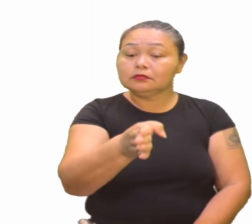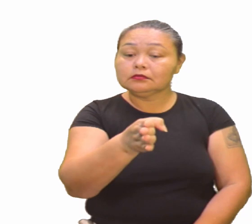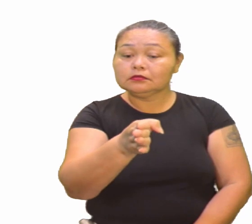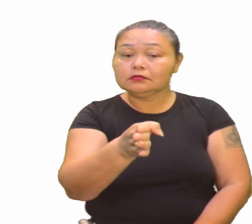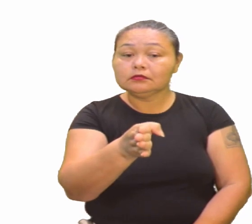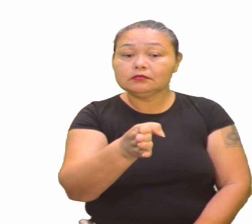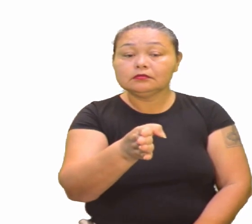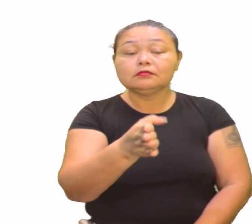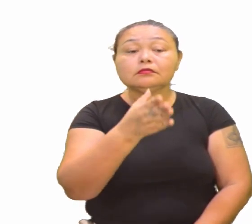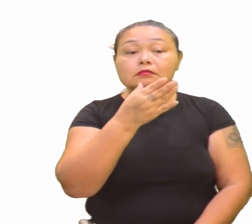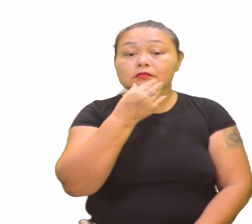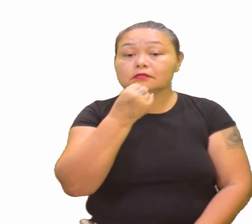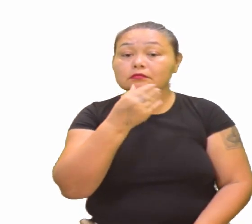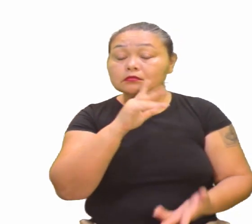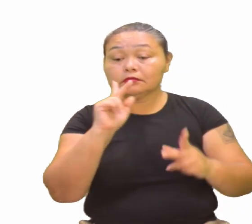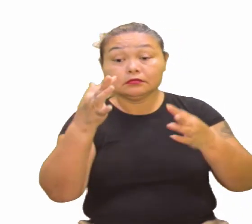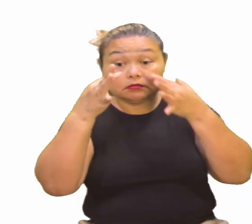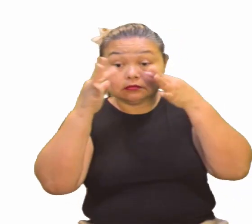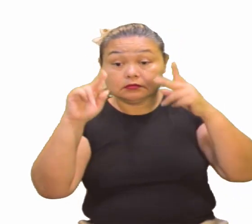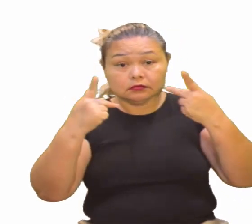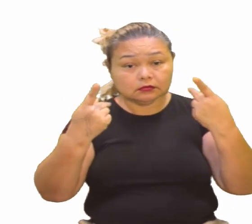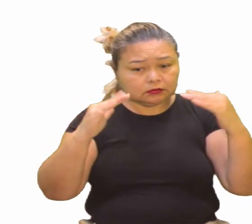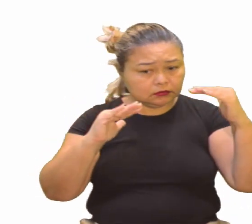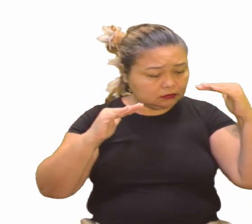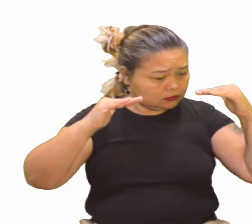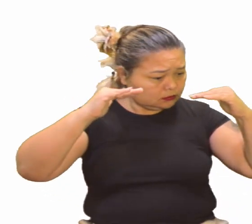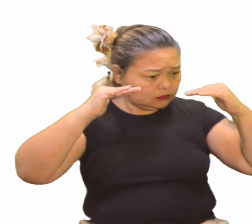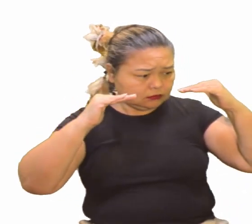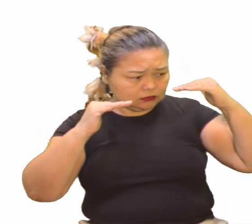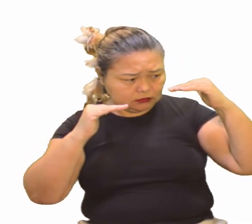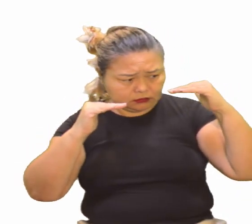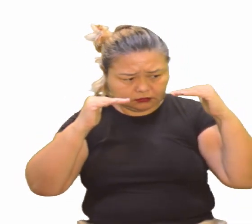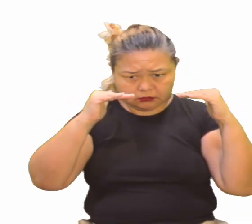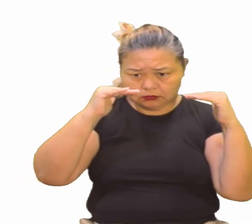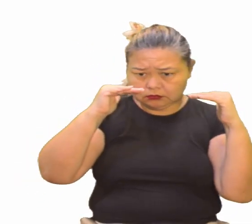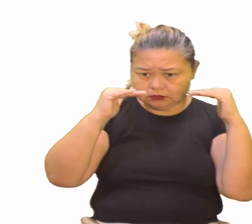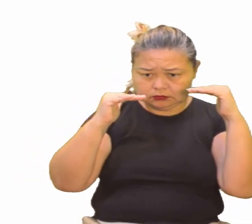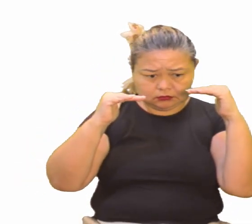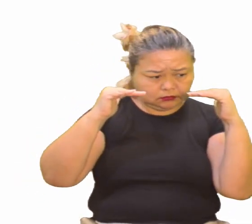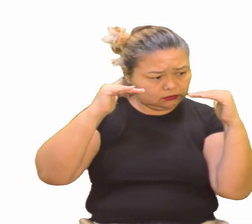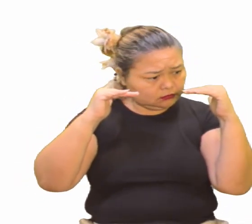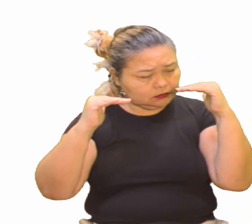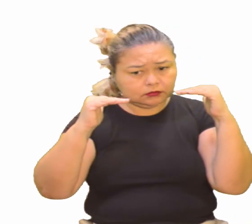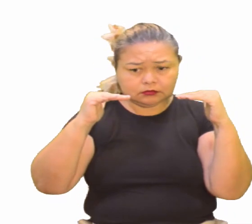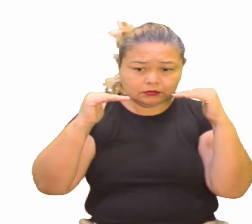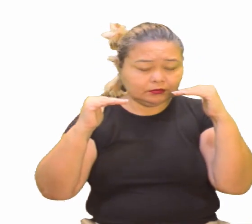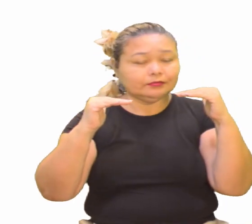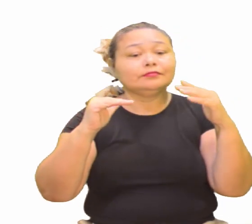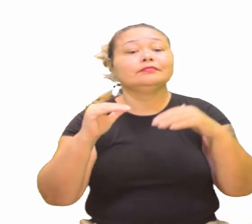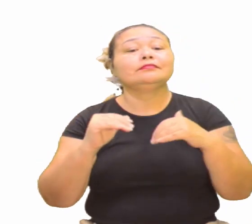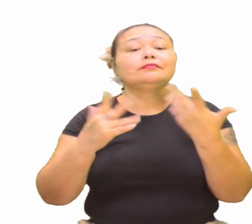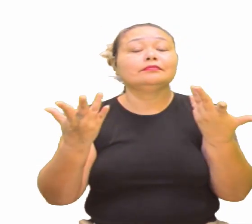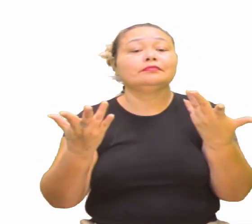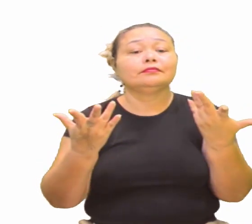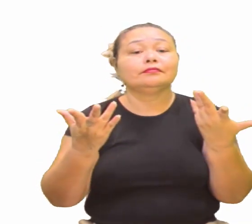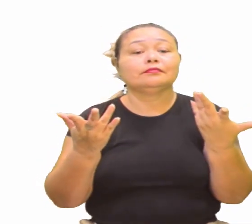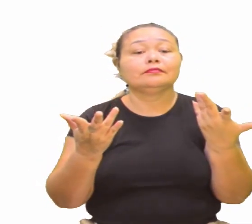antropocentrismo e humanismo, essa alinhação, essas mãos dadas, vamos falar assim,